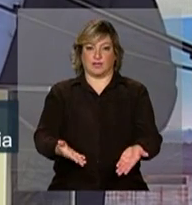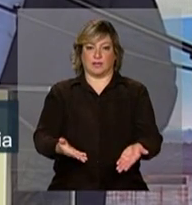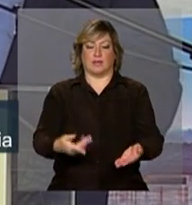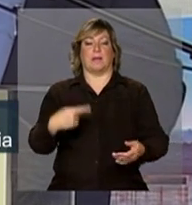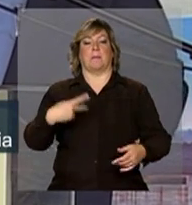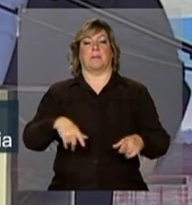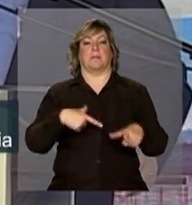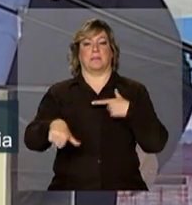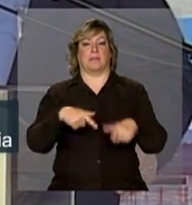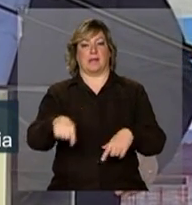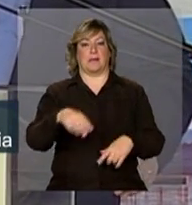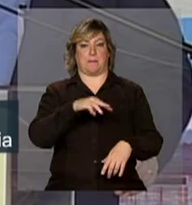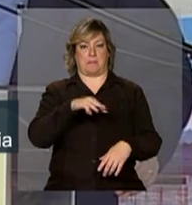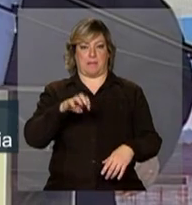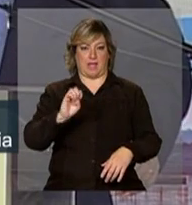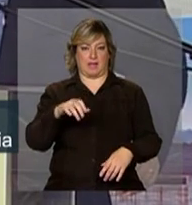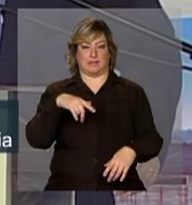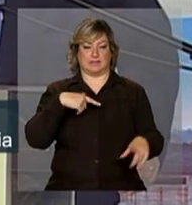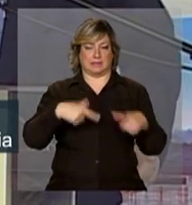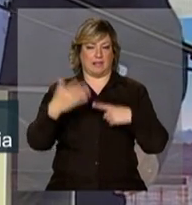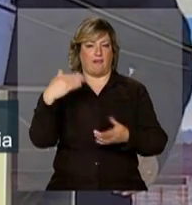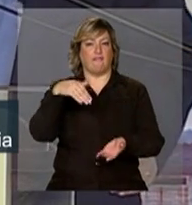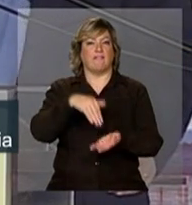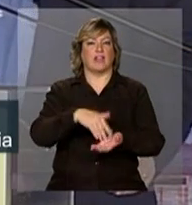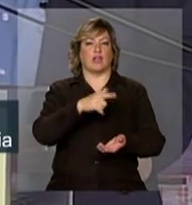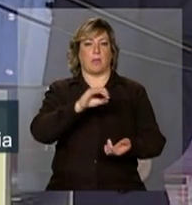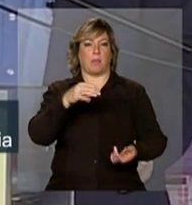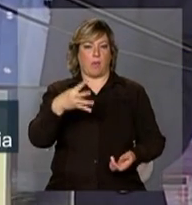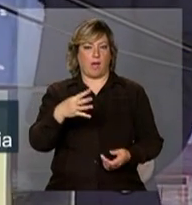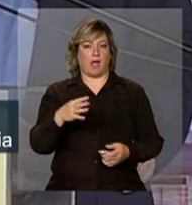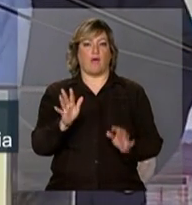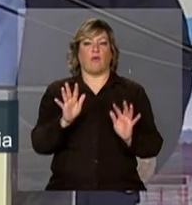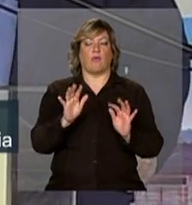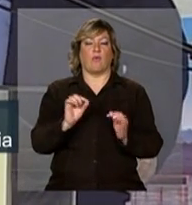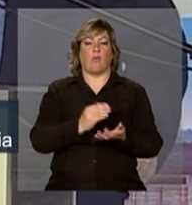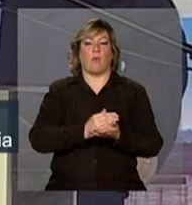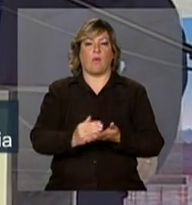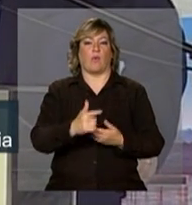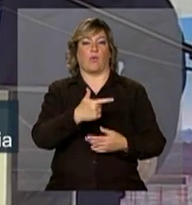Ministério de Minas e Energia, no final de 2004, começo de 2005,